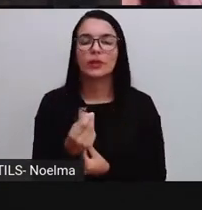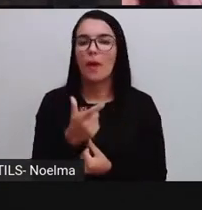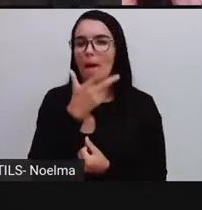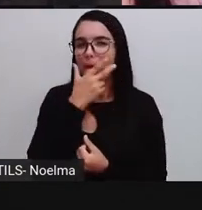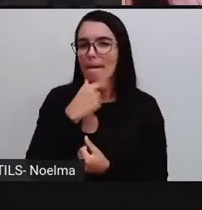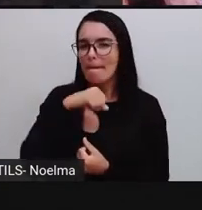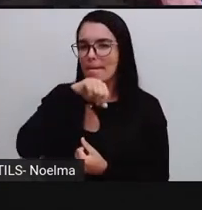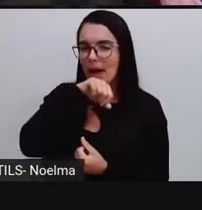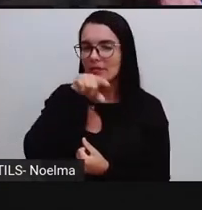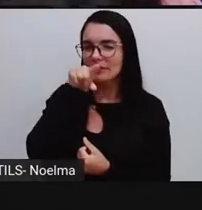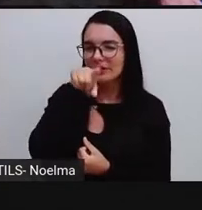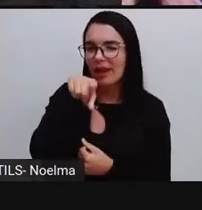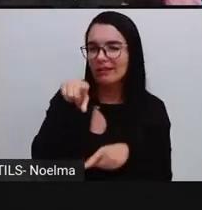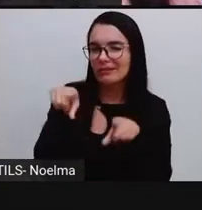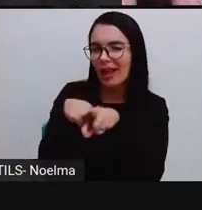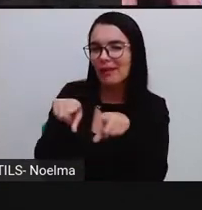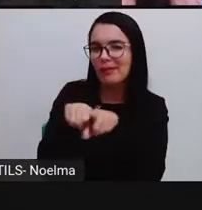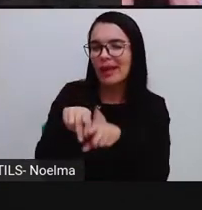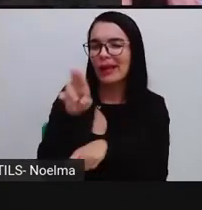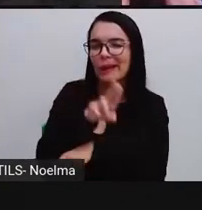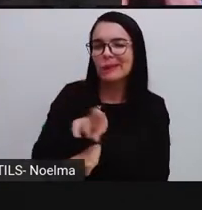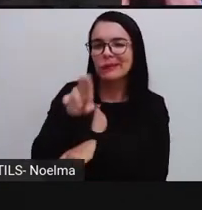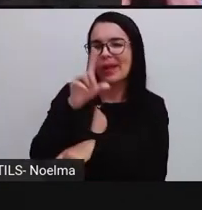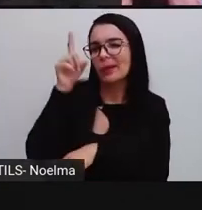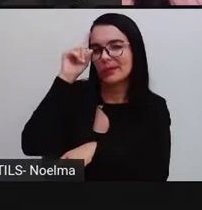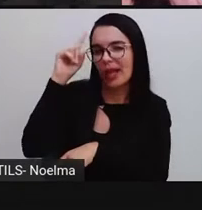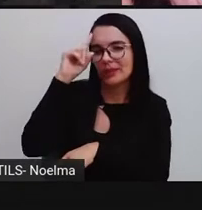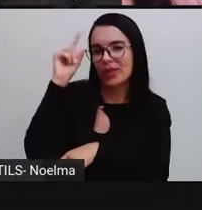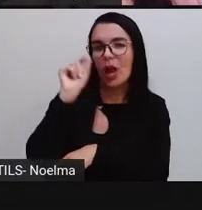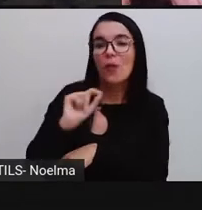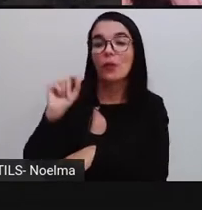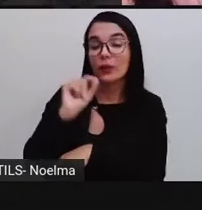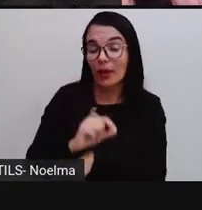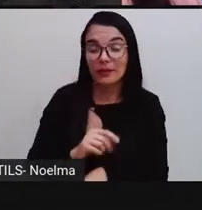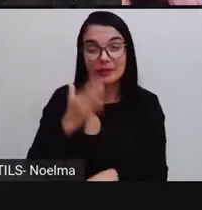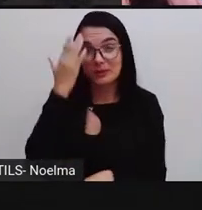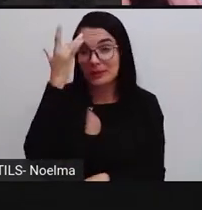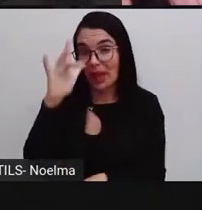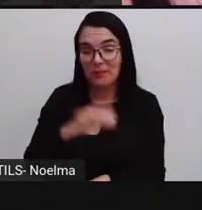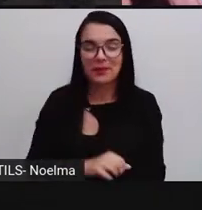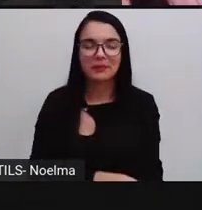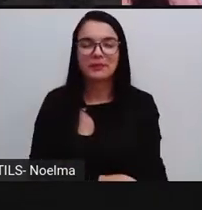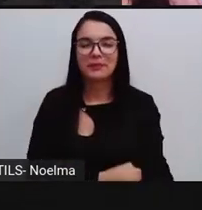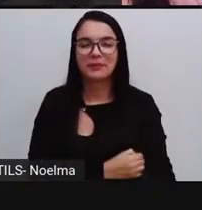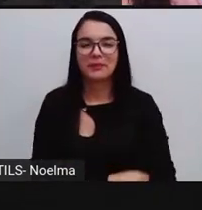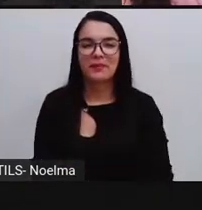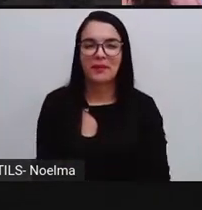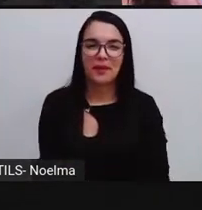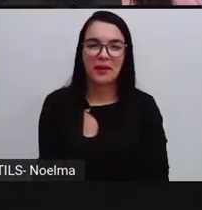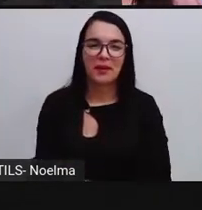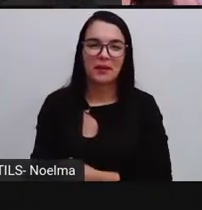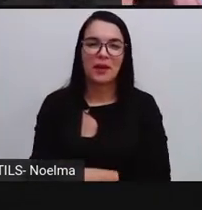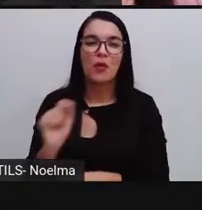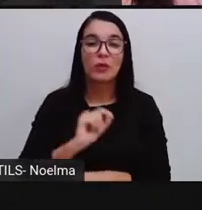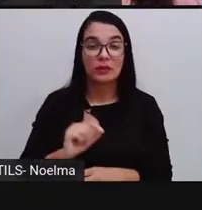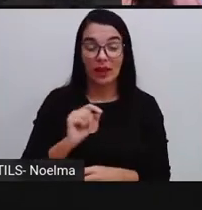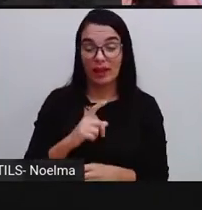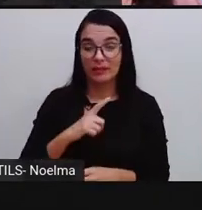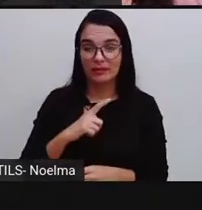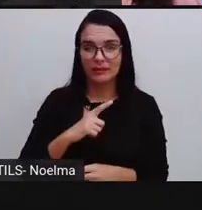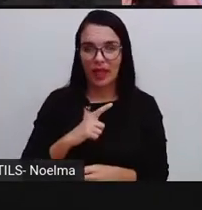utilizam no dia a dia, vocês também utilizam no dia a dia e não sabem, né? E é sobre um bem